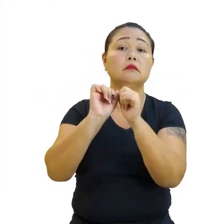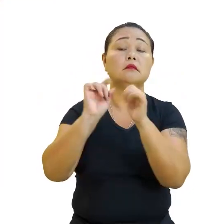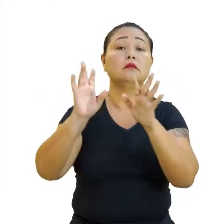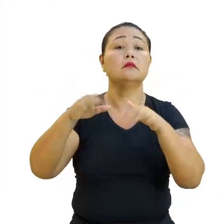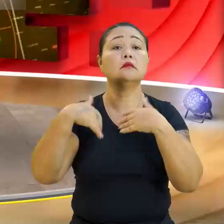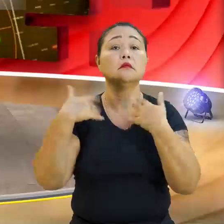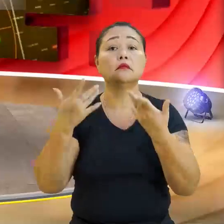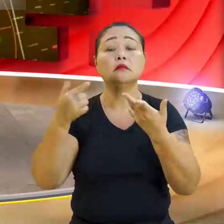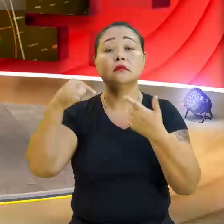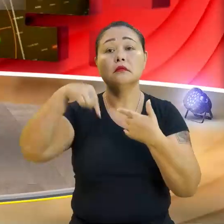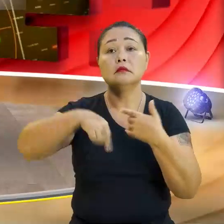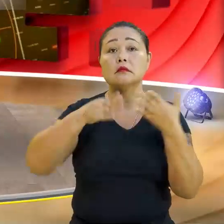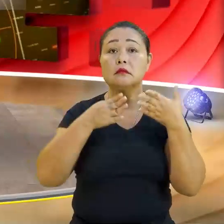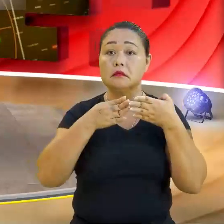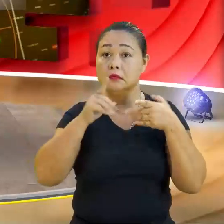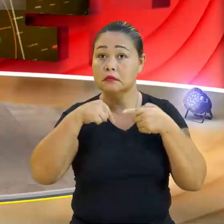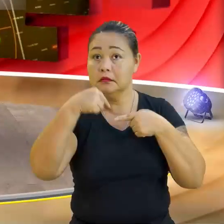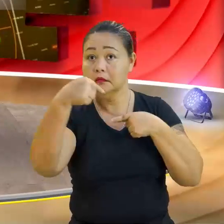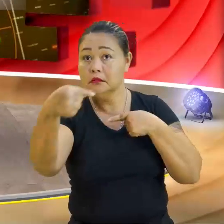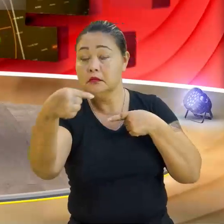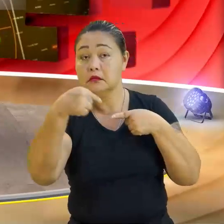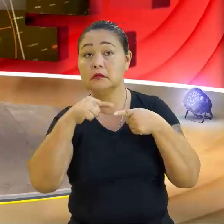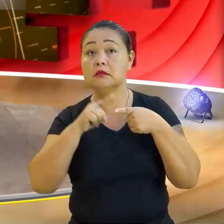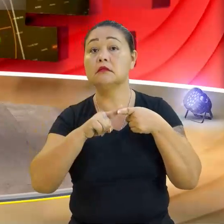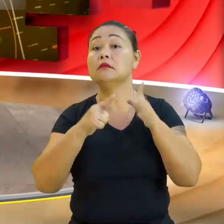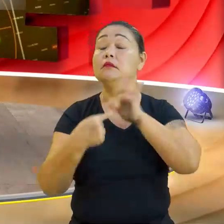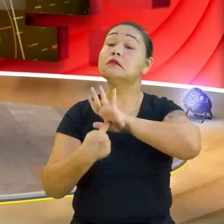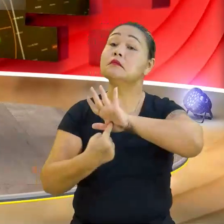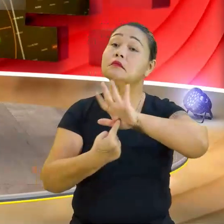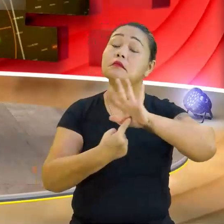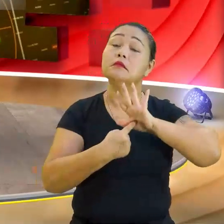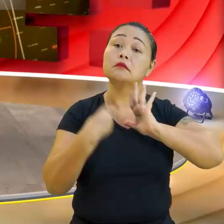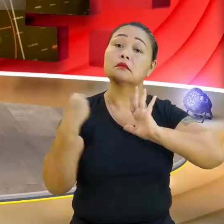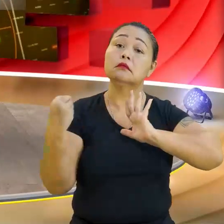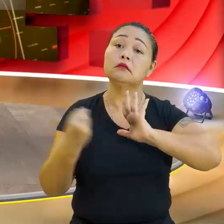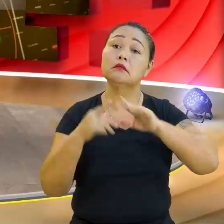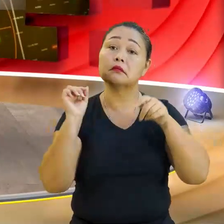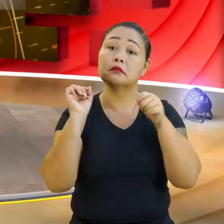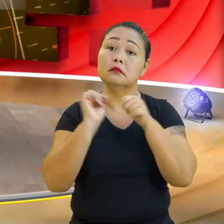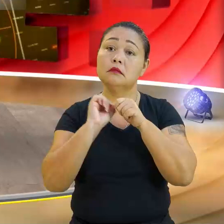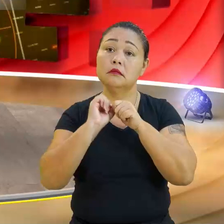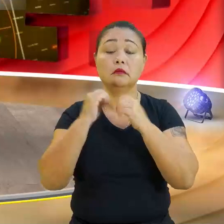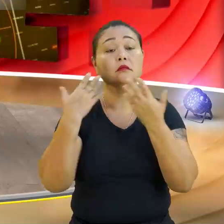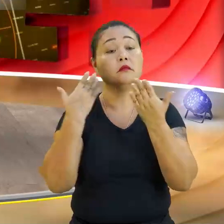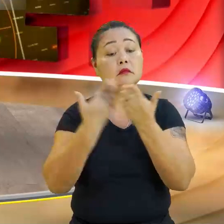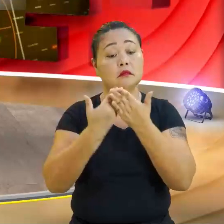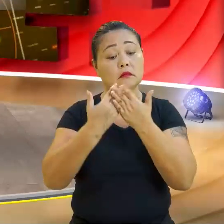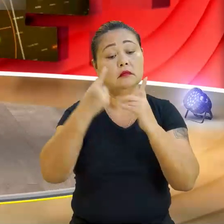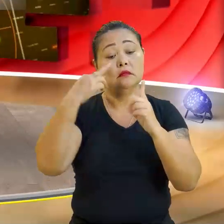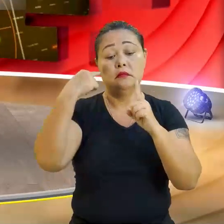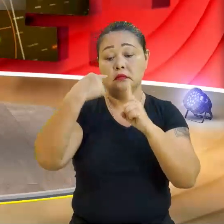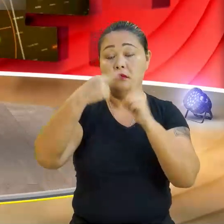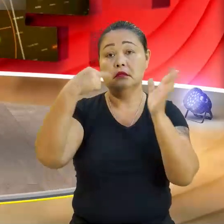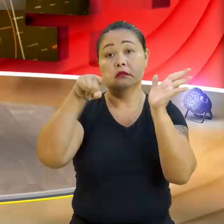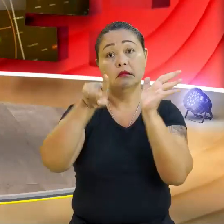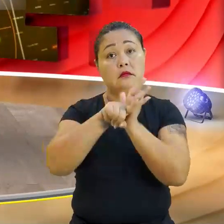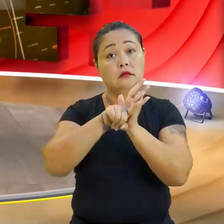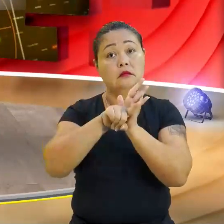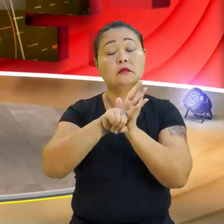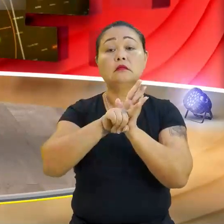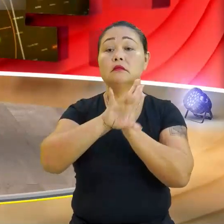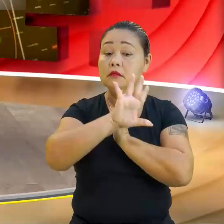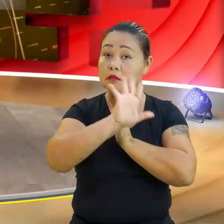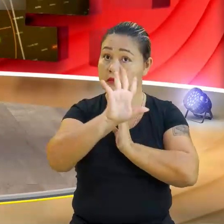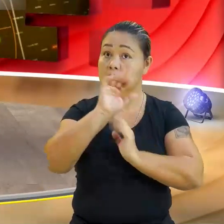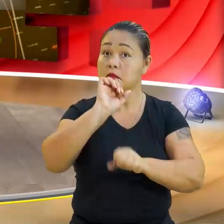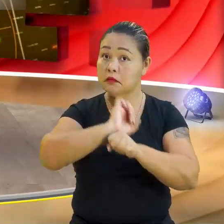A canoa para atravessar o rio. A gente mostra para vocês como fazer esse estudo do sinal dando o passo a passo. Uma coisa de cada vez,